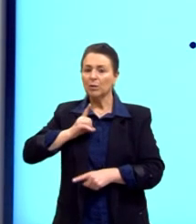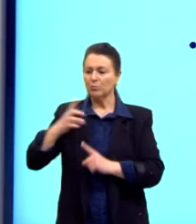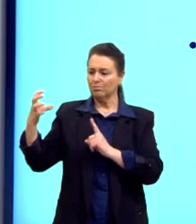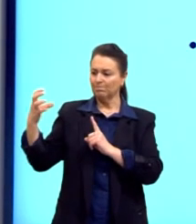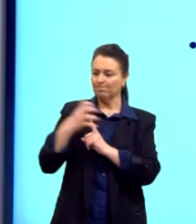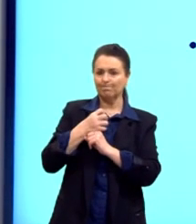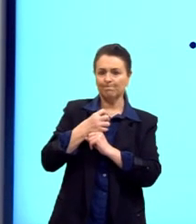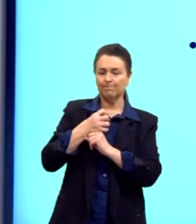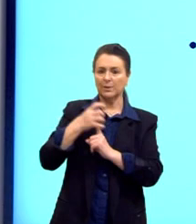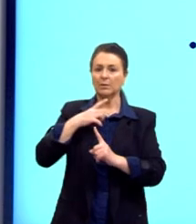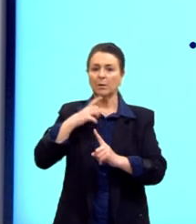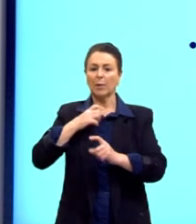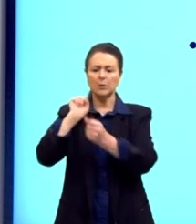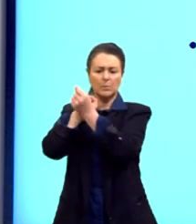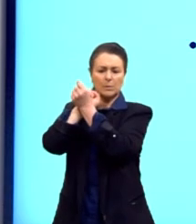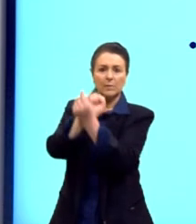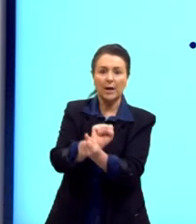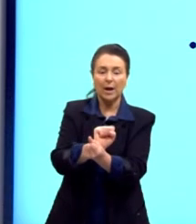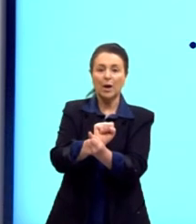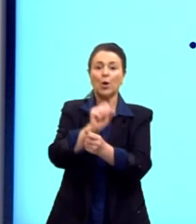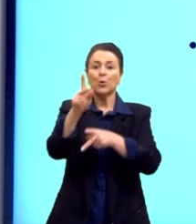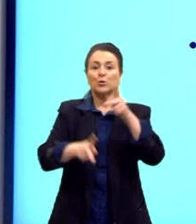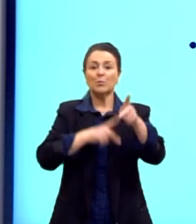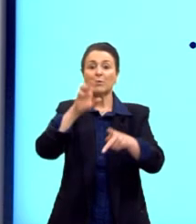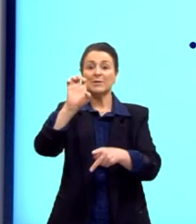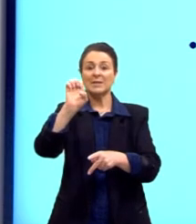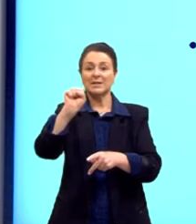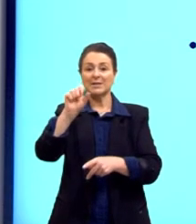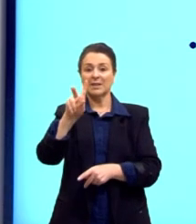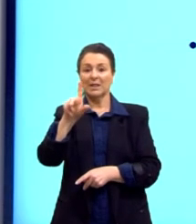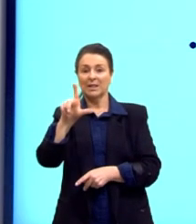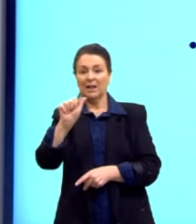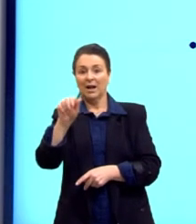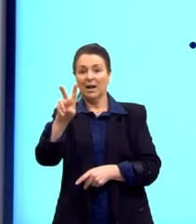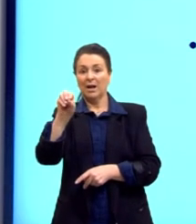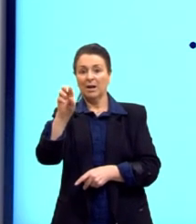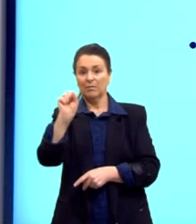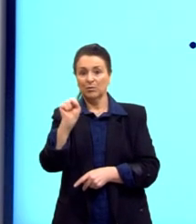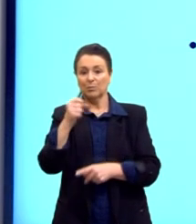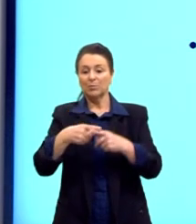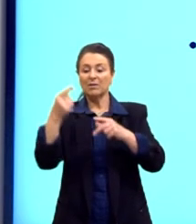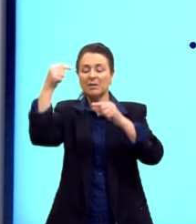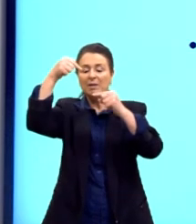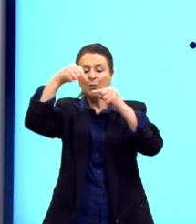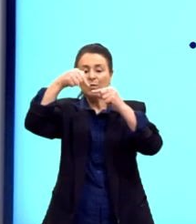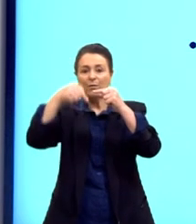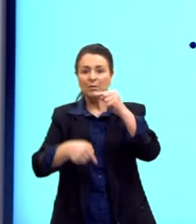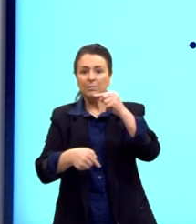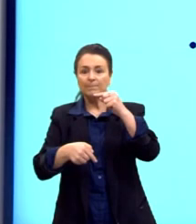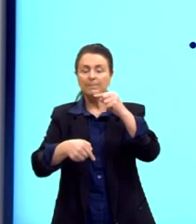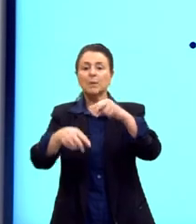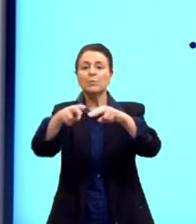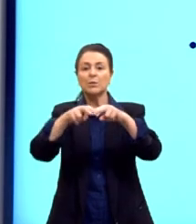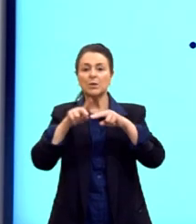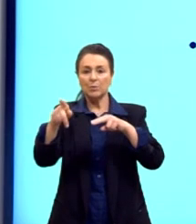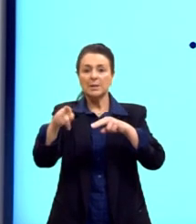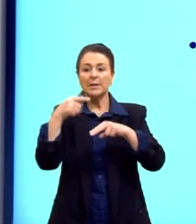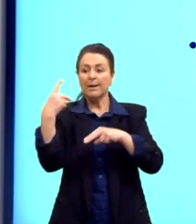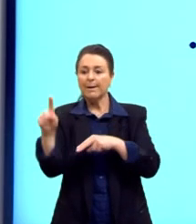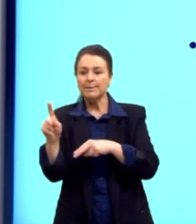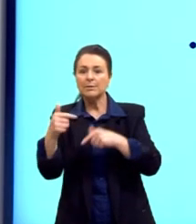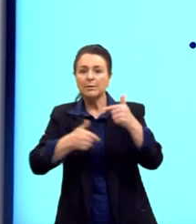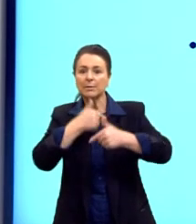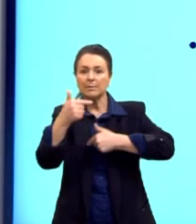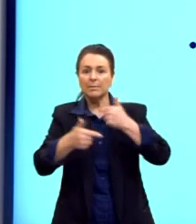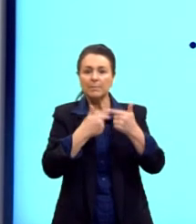os povos eslavos, porque os povos eslavos seriam inferiores, então eles deveriam servir os alemães. E, nesse contexto também,